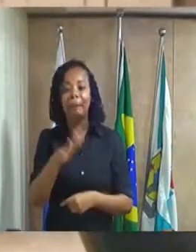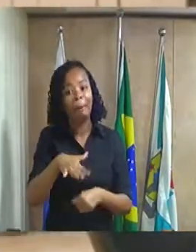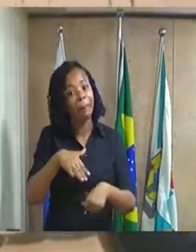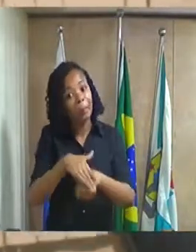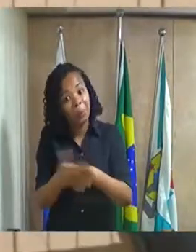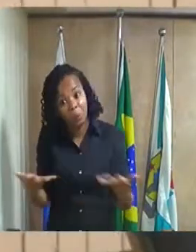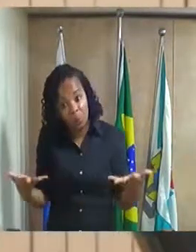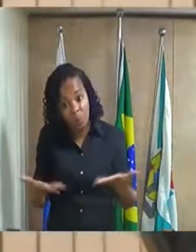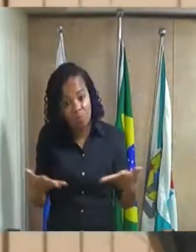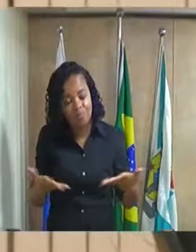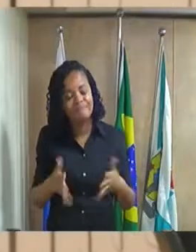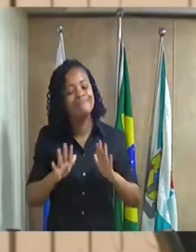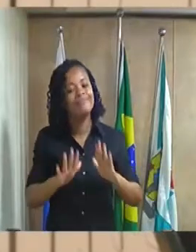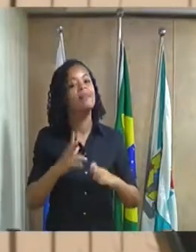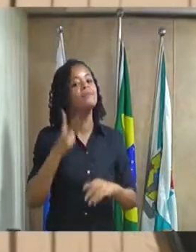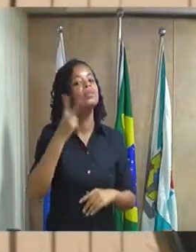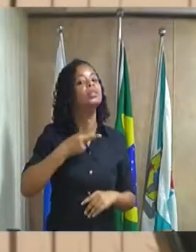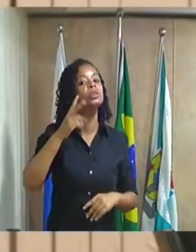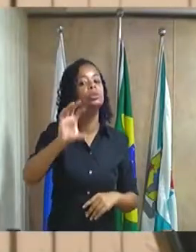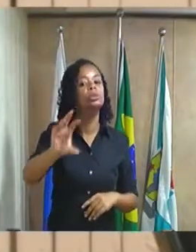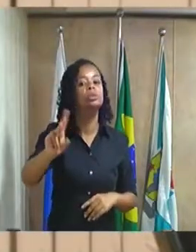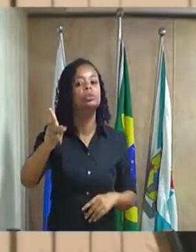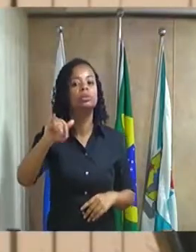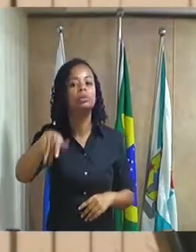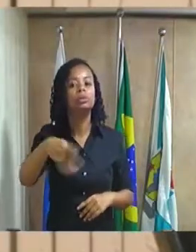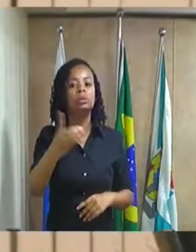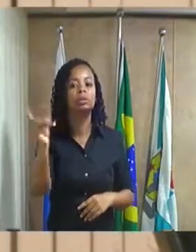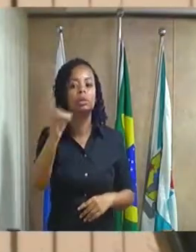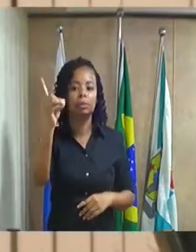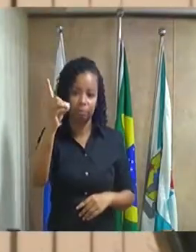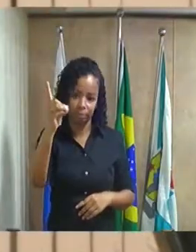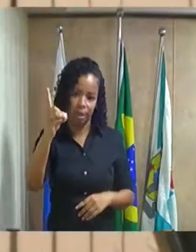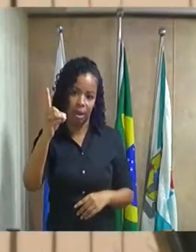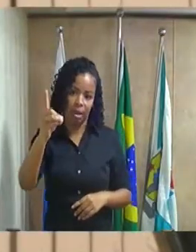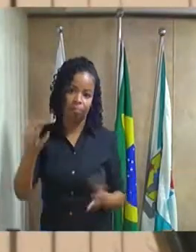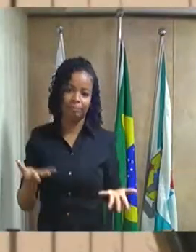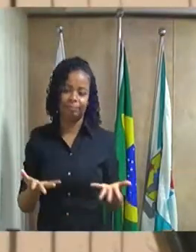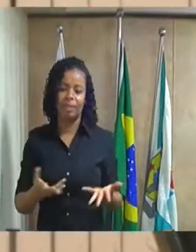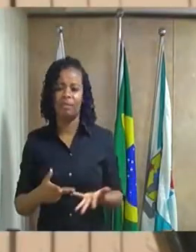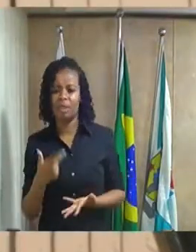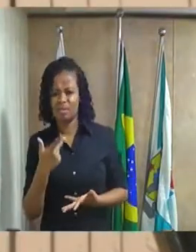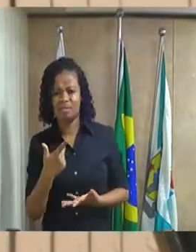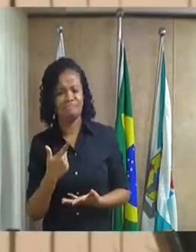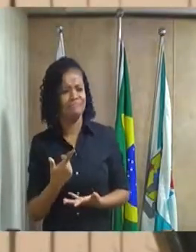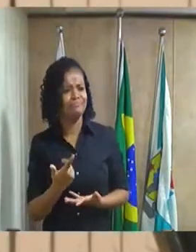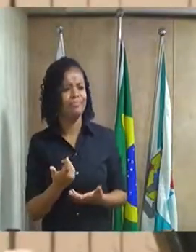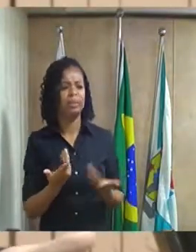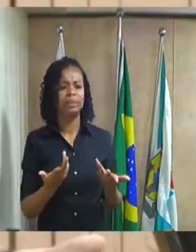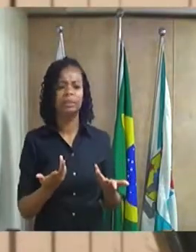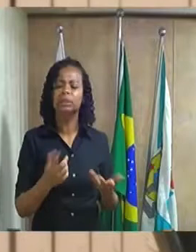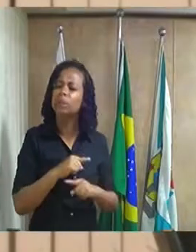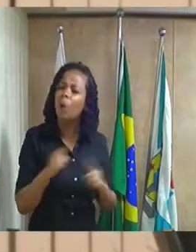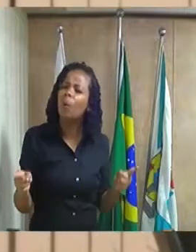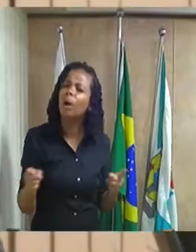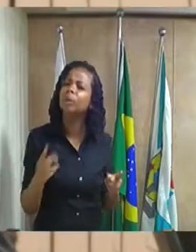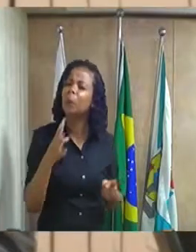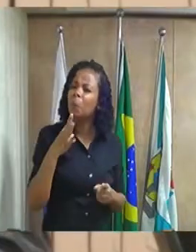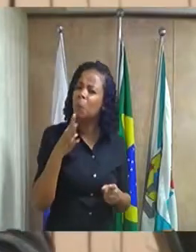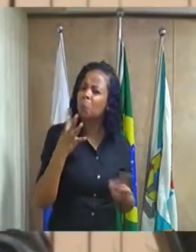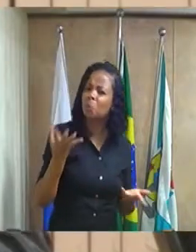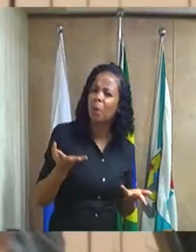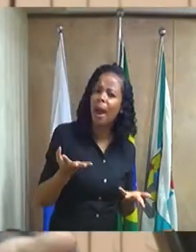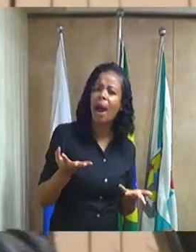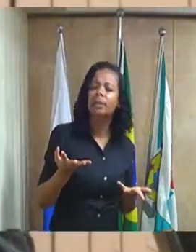agora virador Schkin é de conhecimento não sabedores de nós